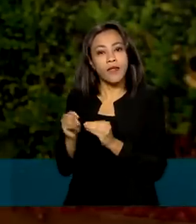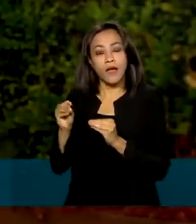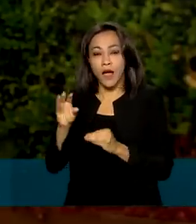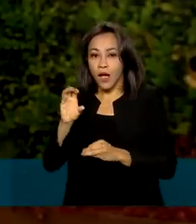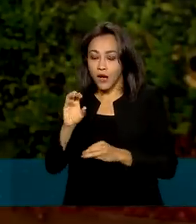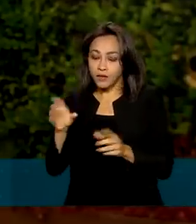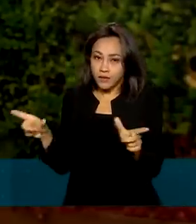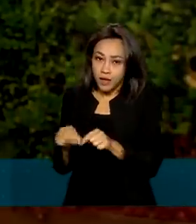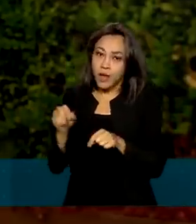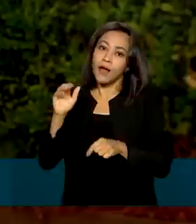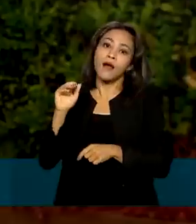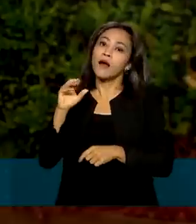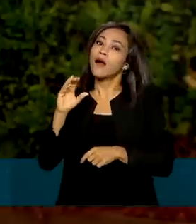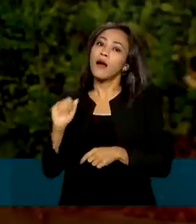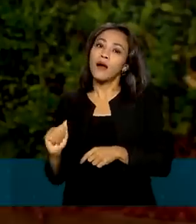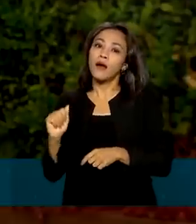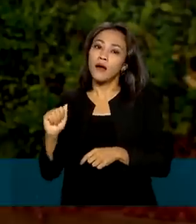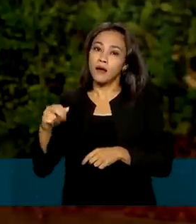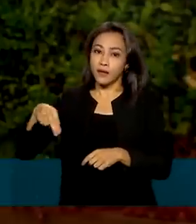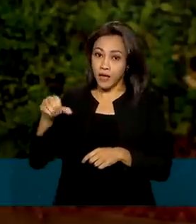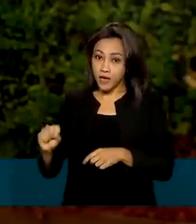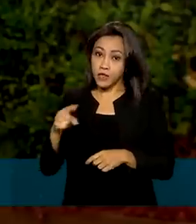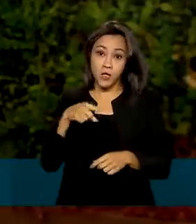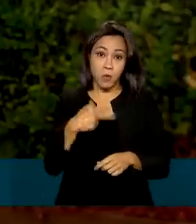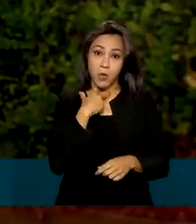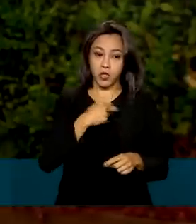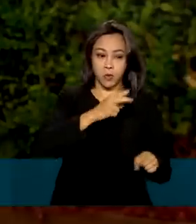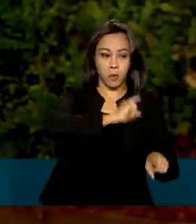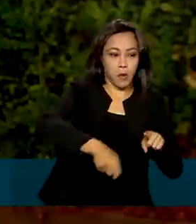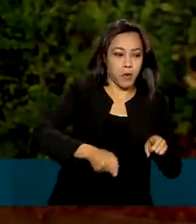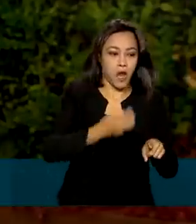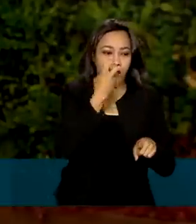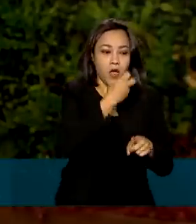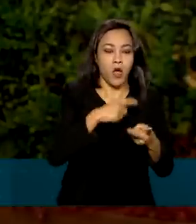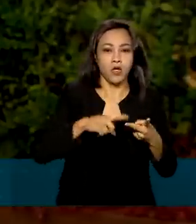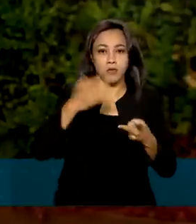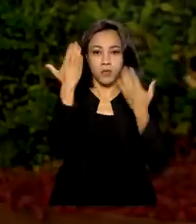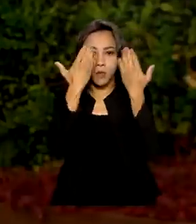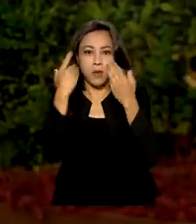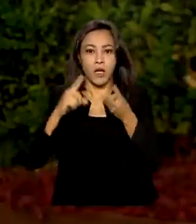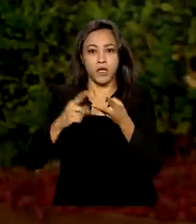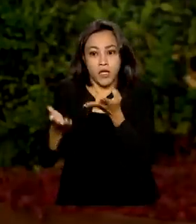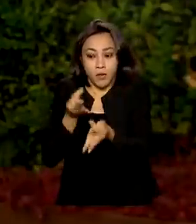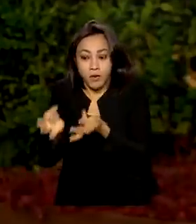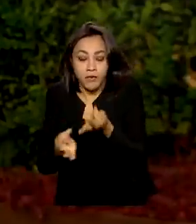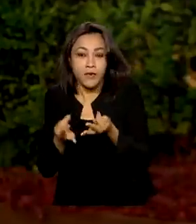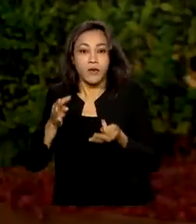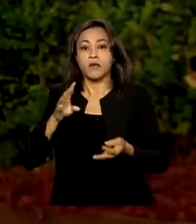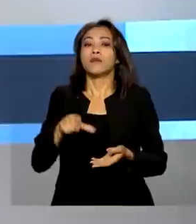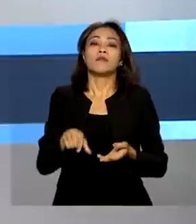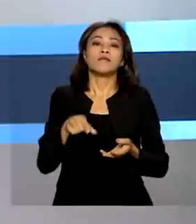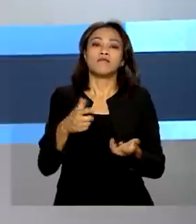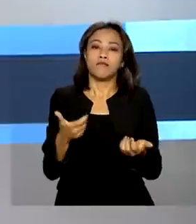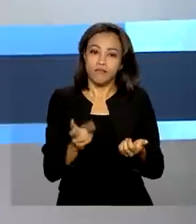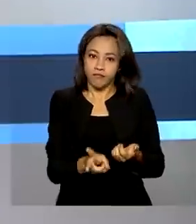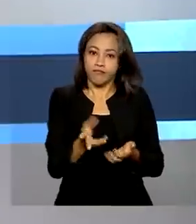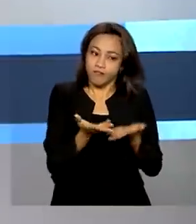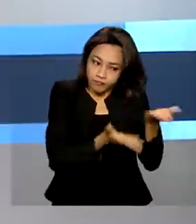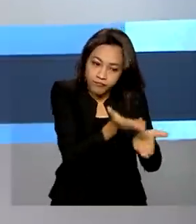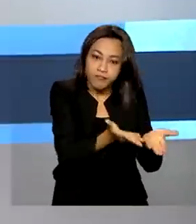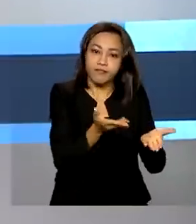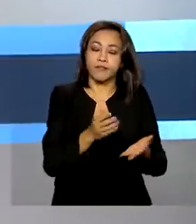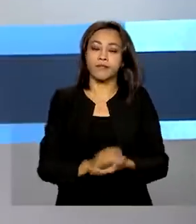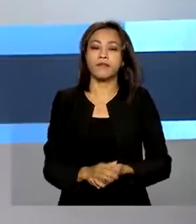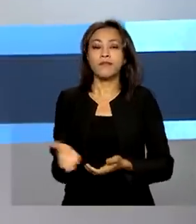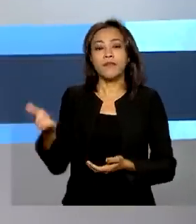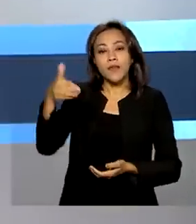de consultas e sessões com psicólogos, fonoaudiólogos, fisioterapeutas e terapeutas ocupacionais. E a